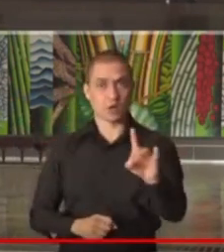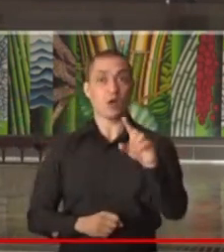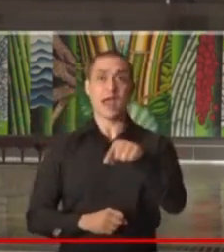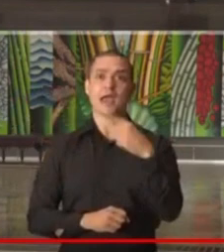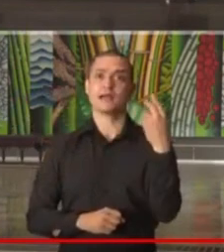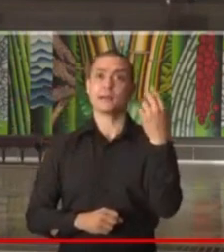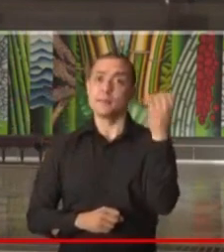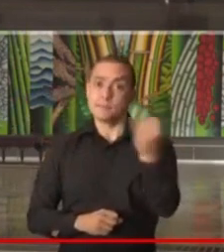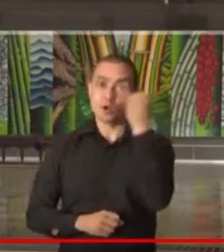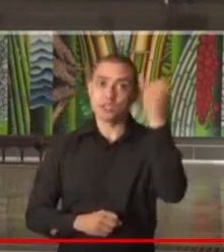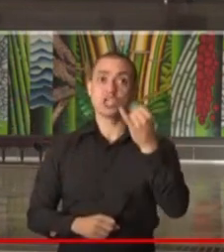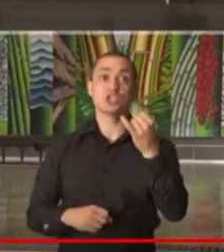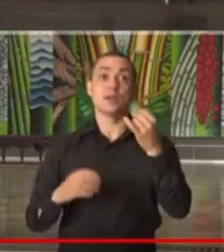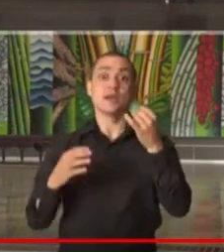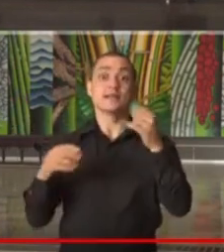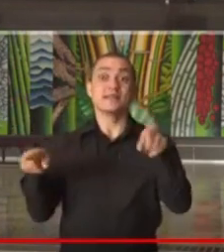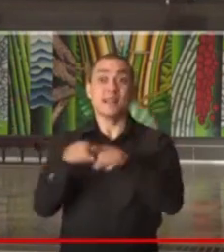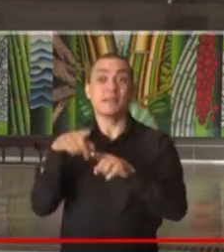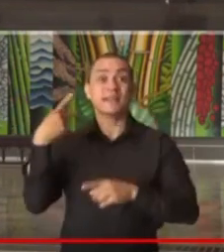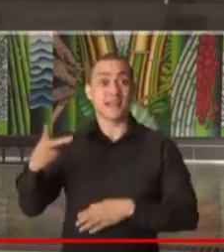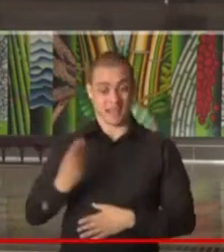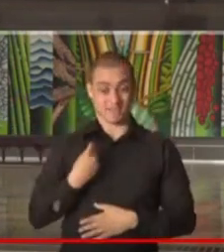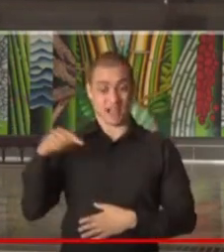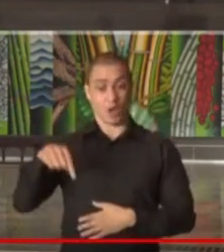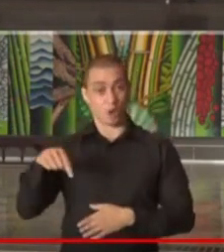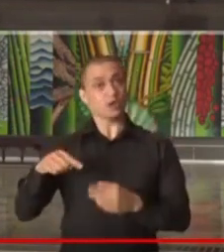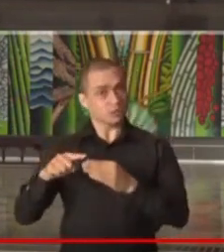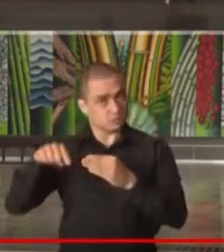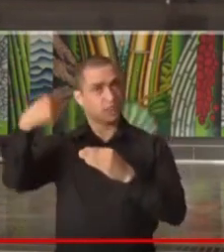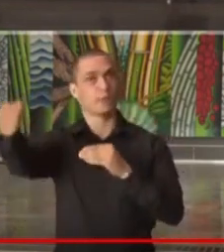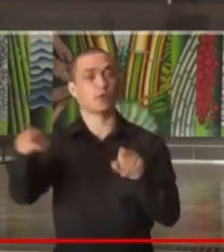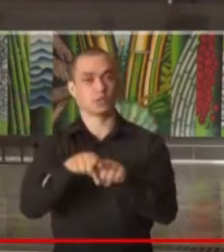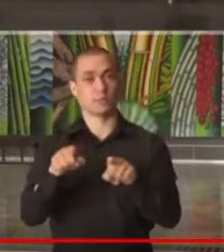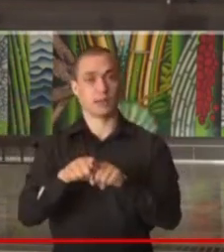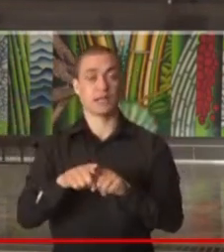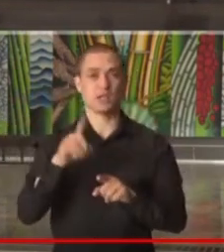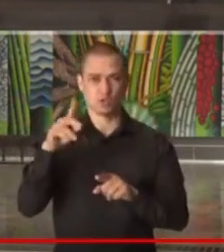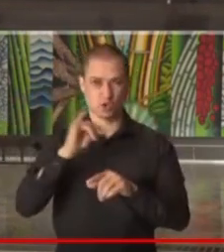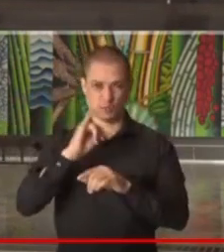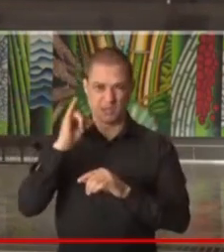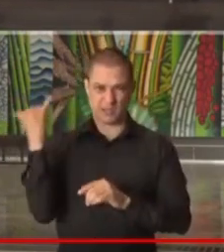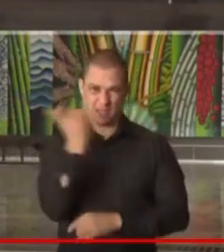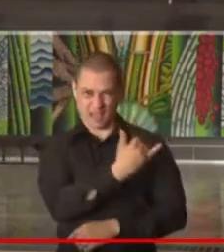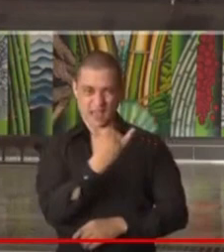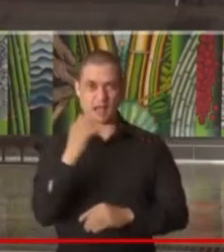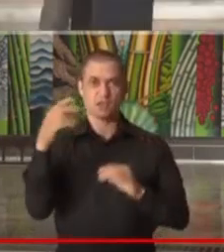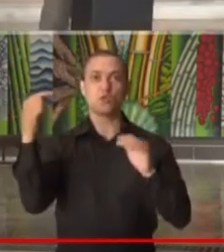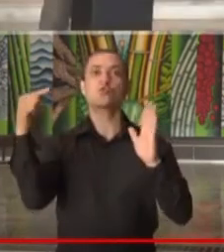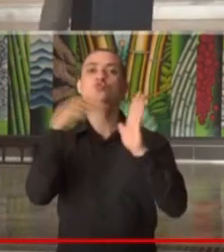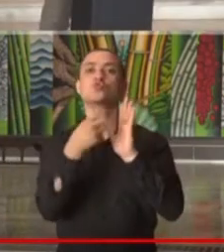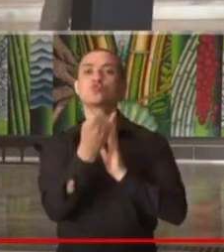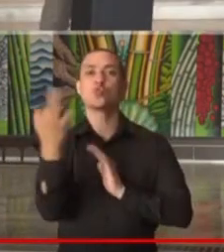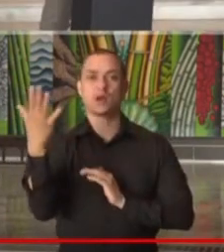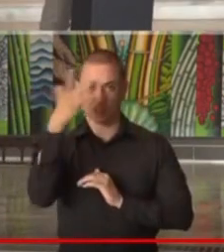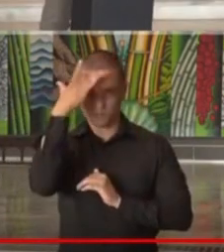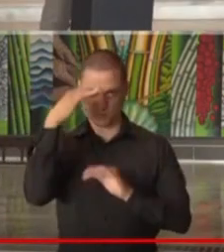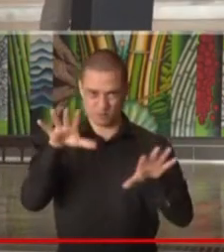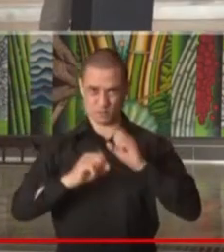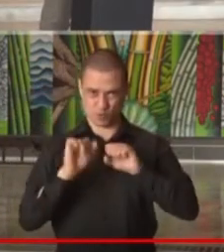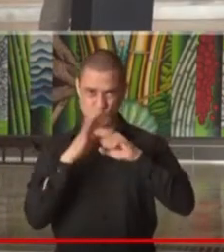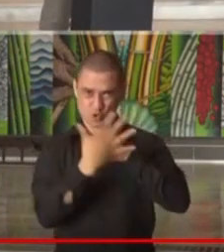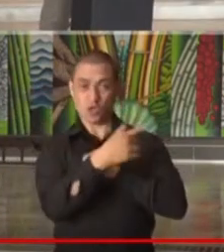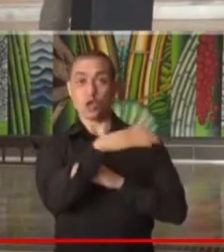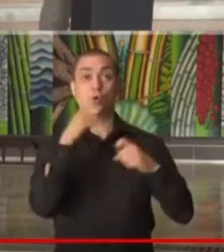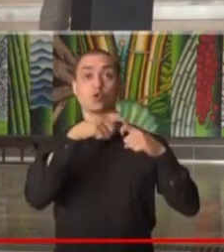úteis a vocês agora e muito úteis após a crise. Sobre notificação, passo a palavra ao doutor Davi Wippe, ainda respondendo a pergunta do